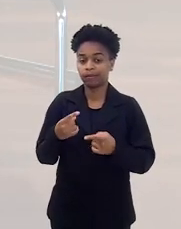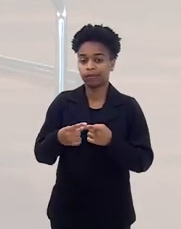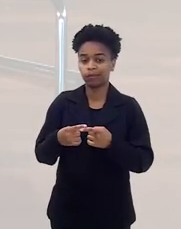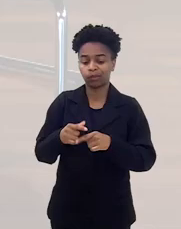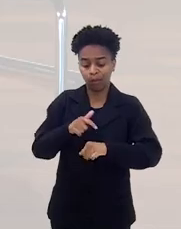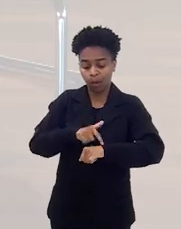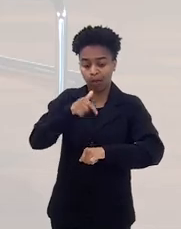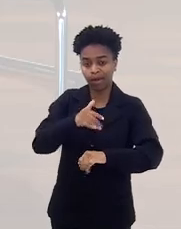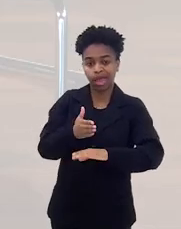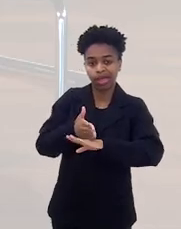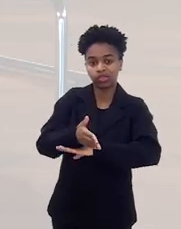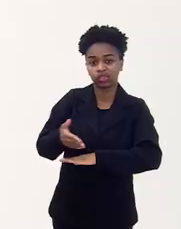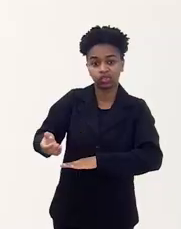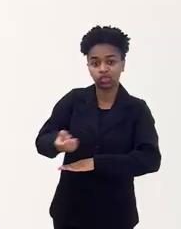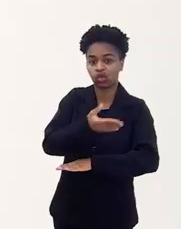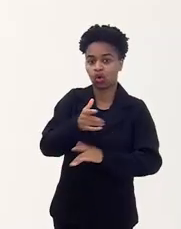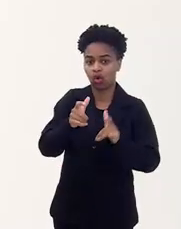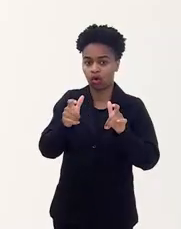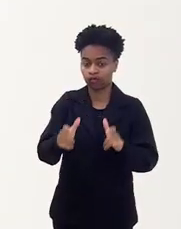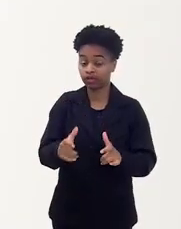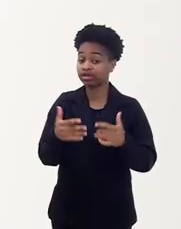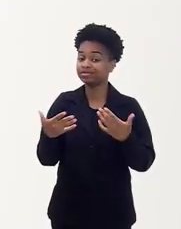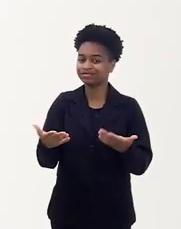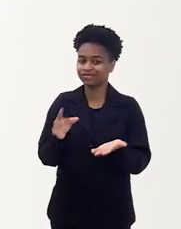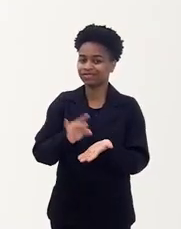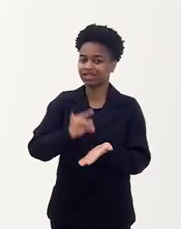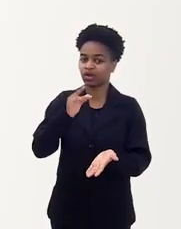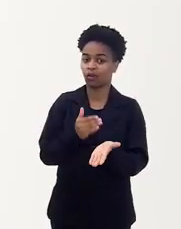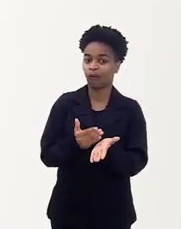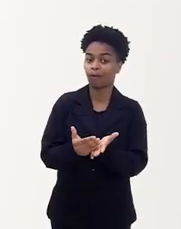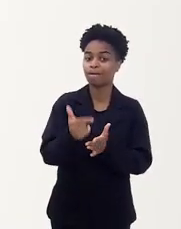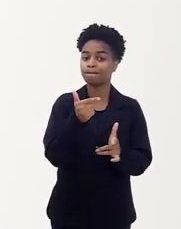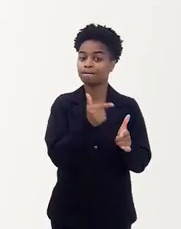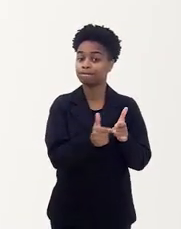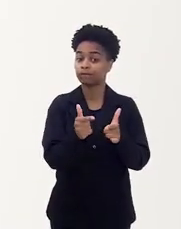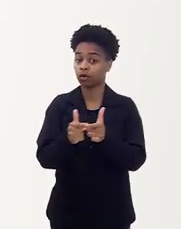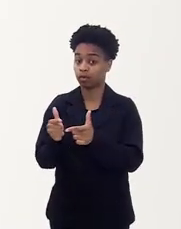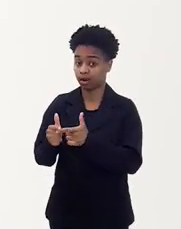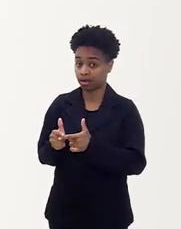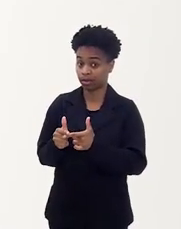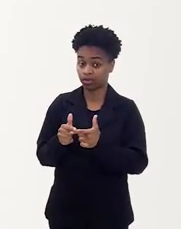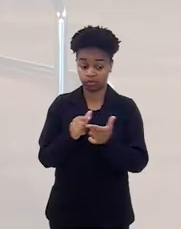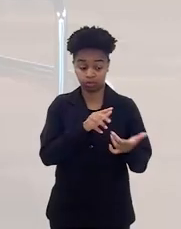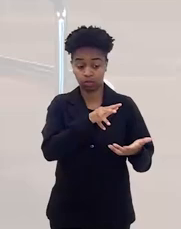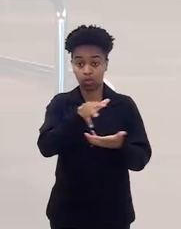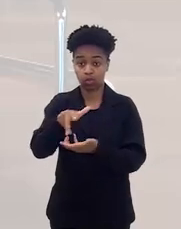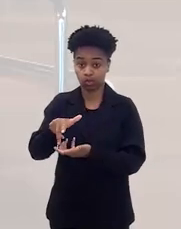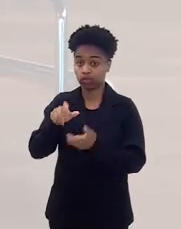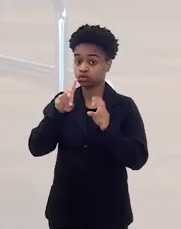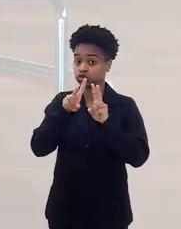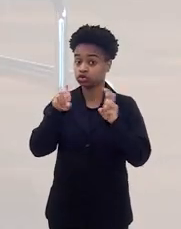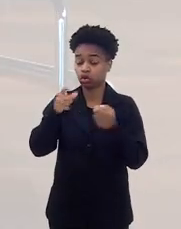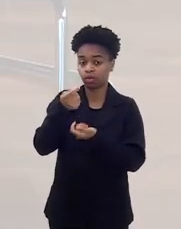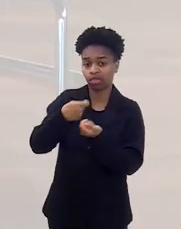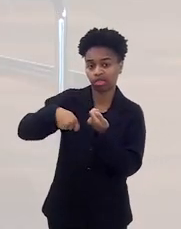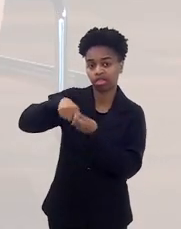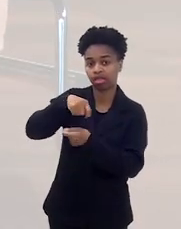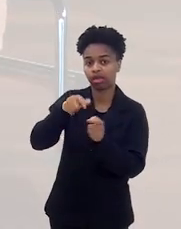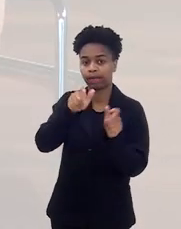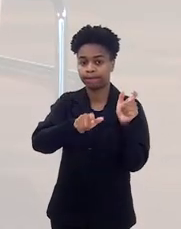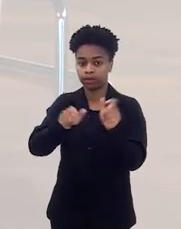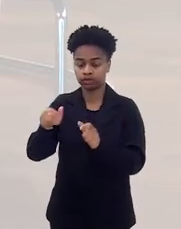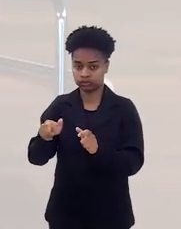novo território. E é aí que começam os problemas em questão internacional de tráfico de pessoas.